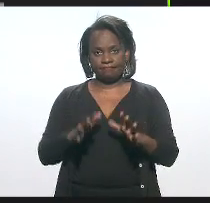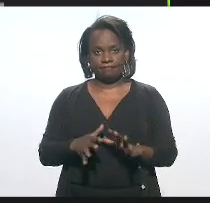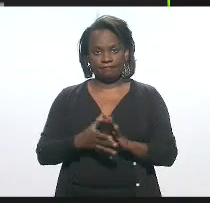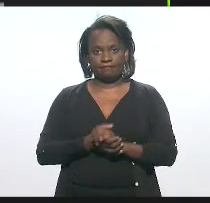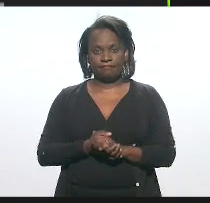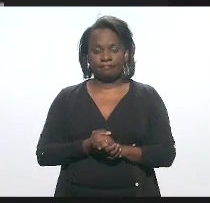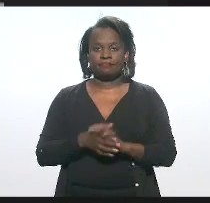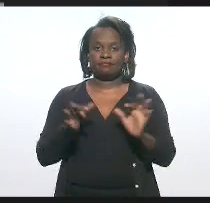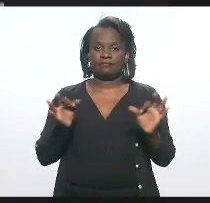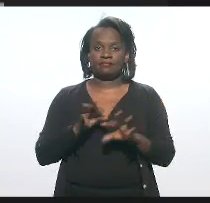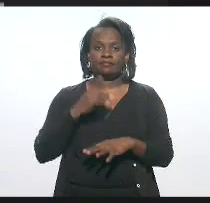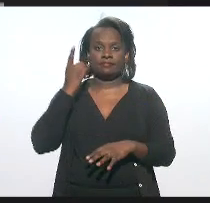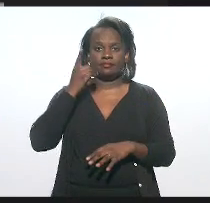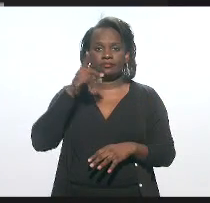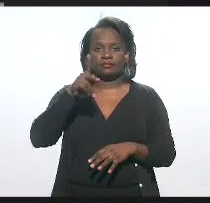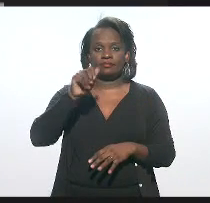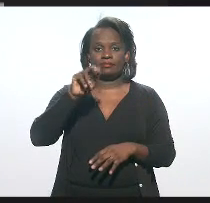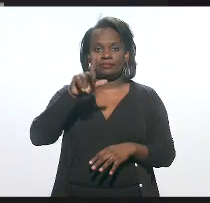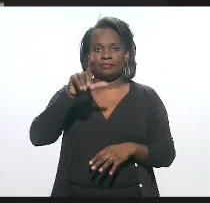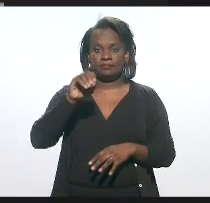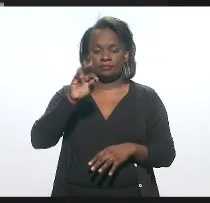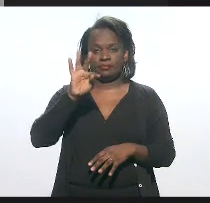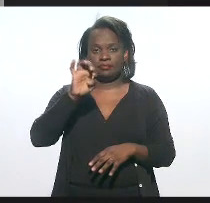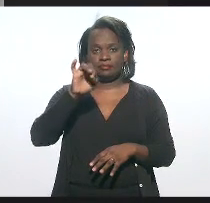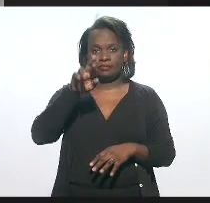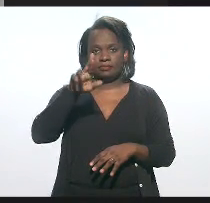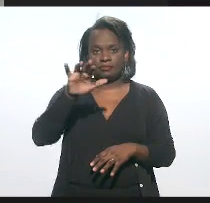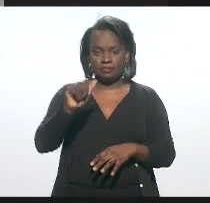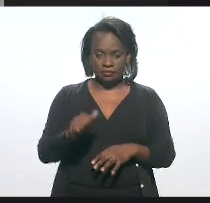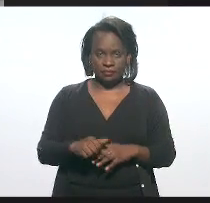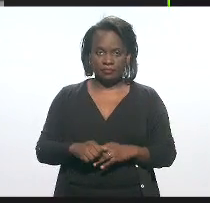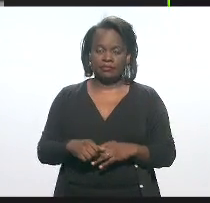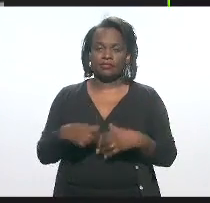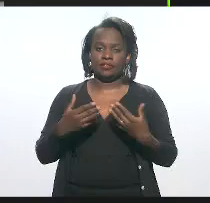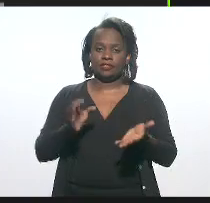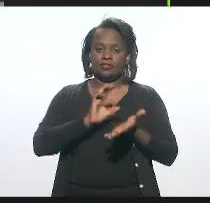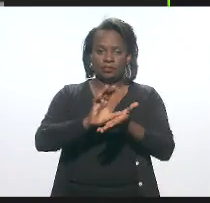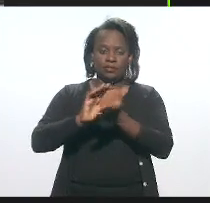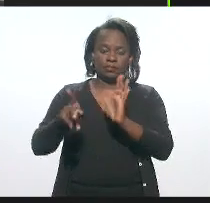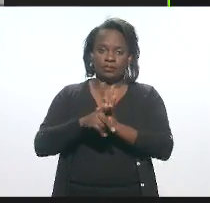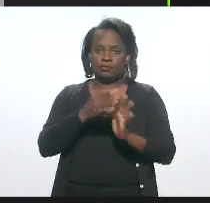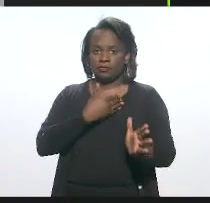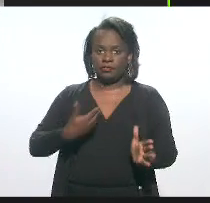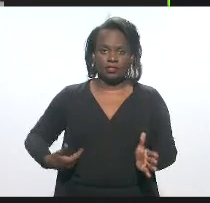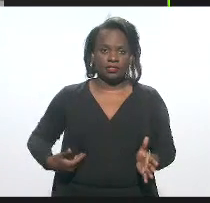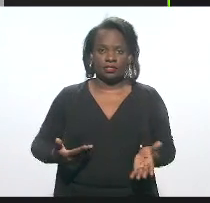Para concluir, deputado Paulo Teixeira... De recursos públicos, claro, outras obras.